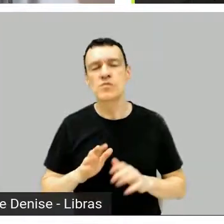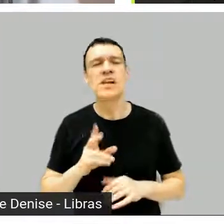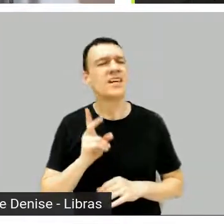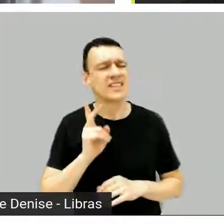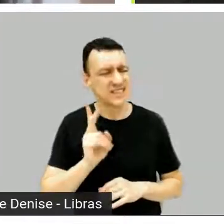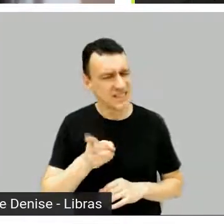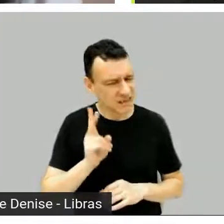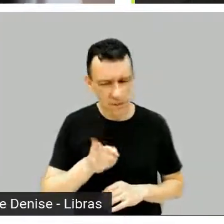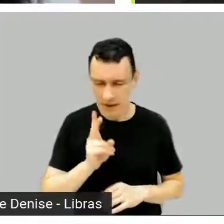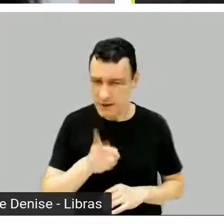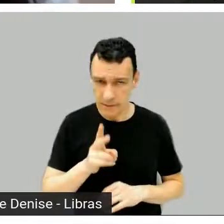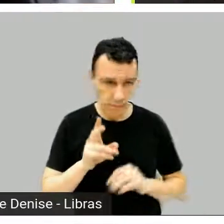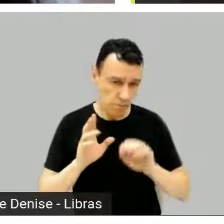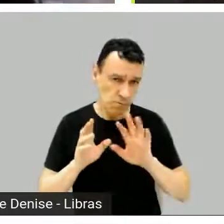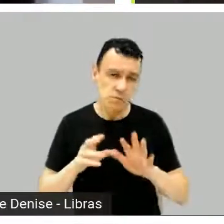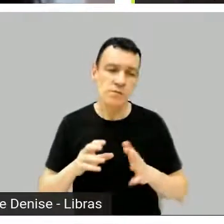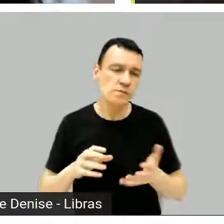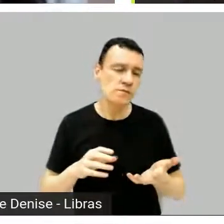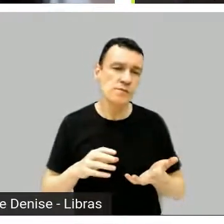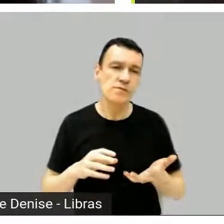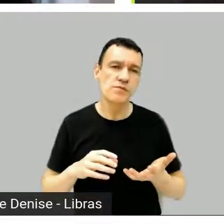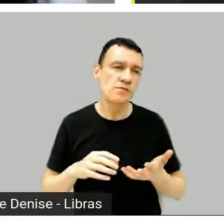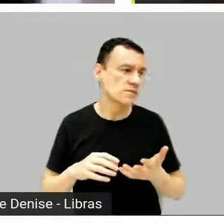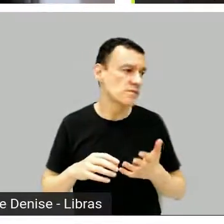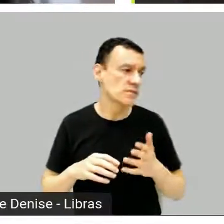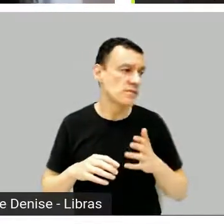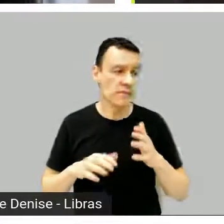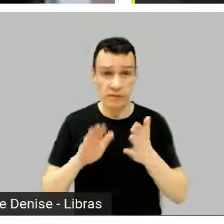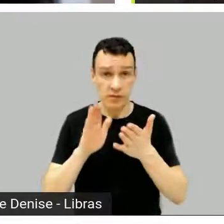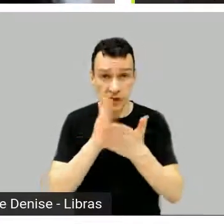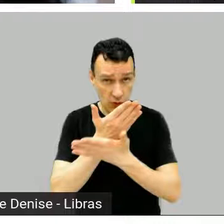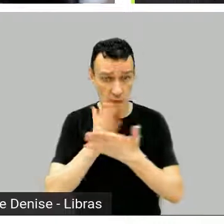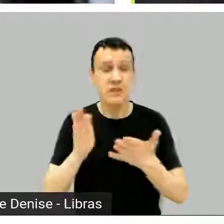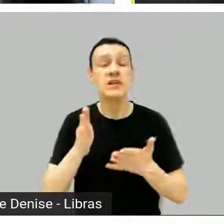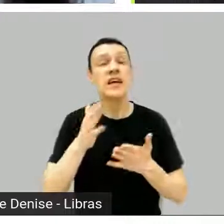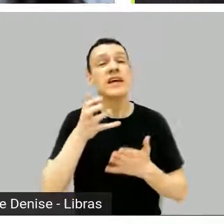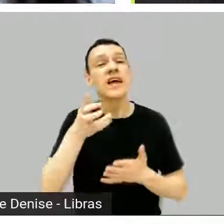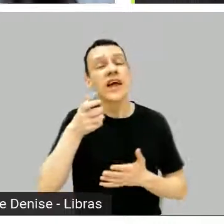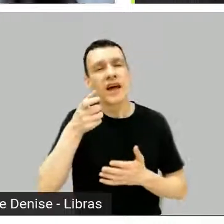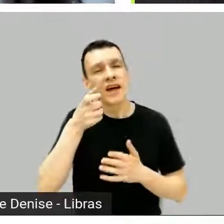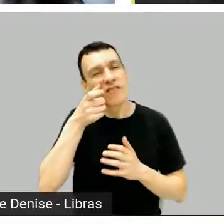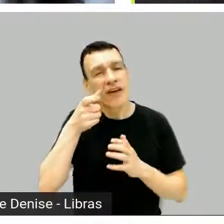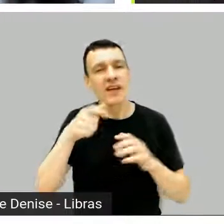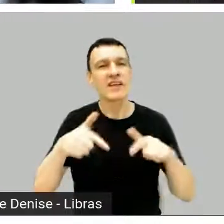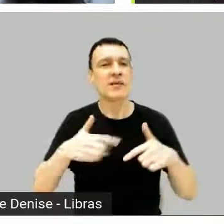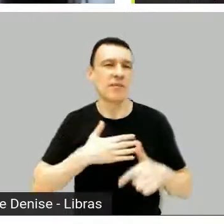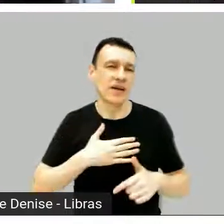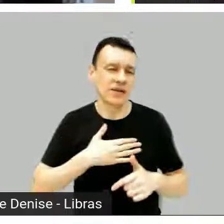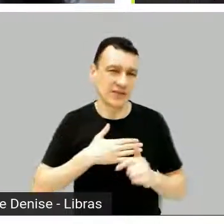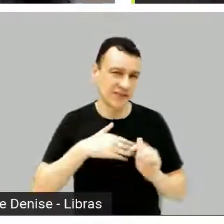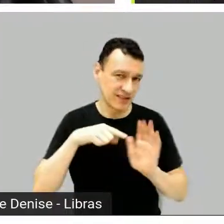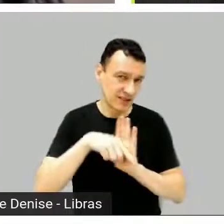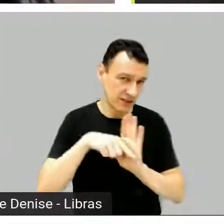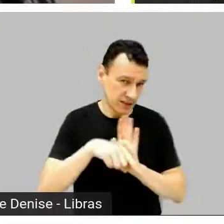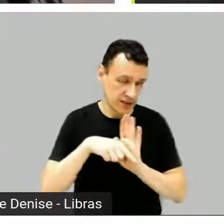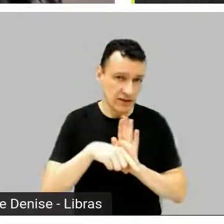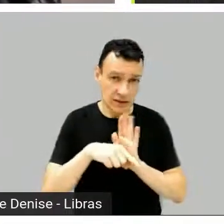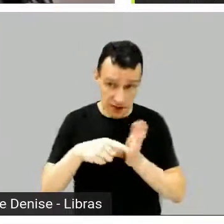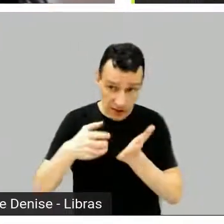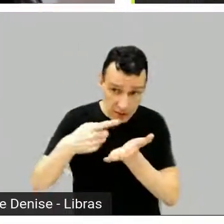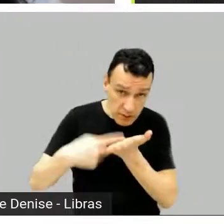quando eu, tipo assim, ah, Luiz, eu quero conhecer o seu trabalho, vamos marcar uma reunião? Vamos. O que as pessoas falam, né?